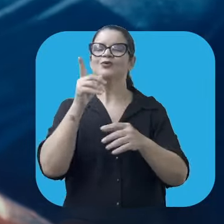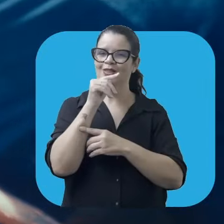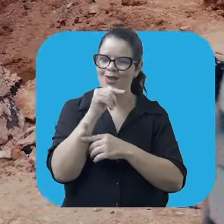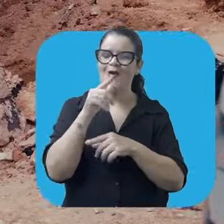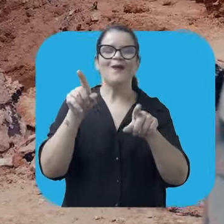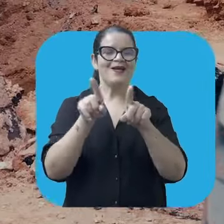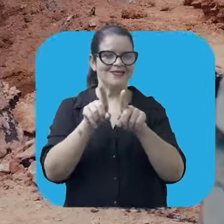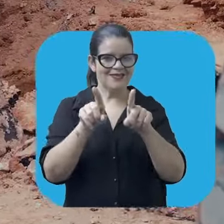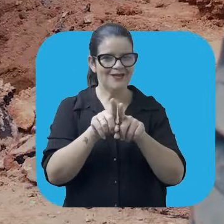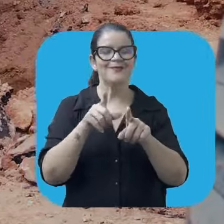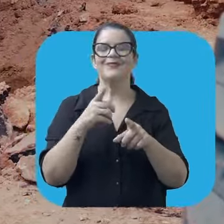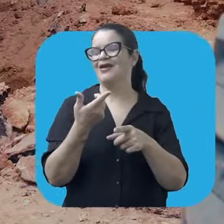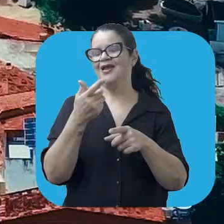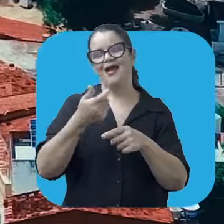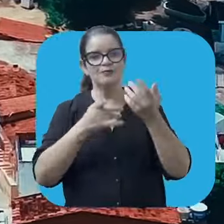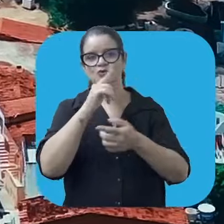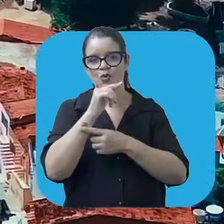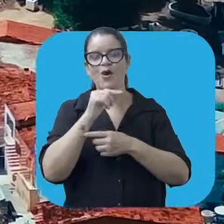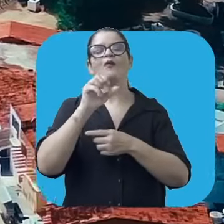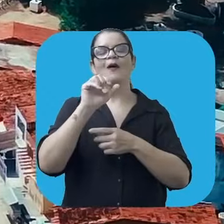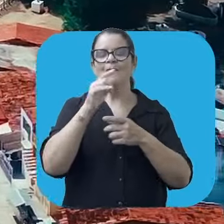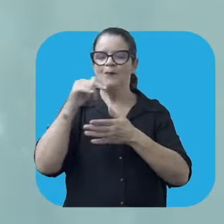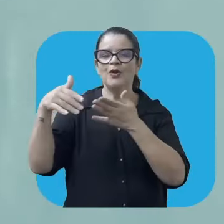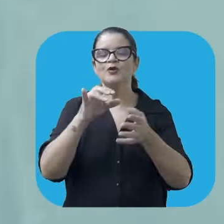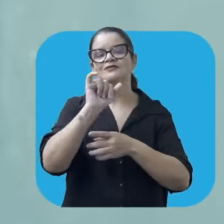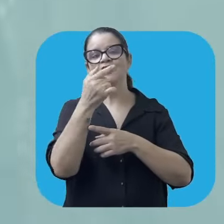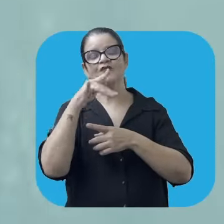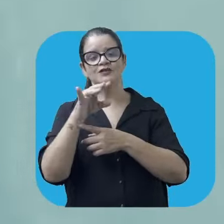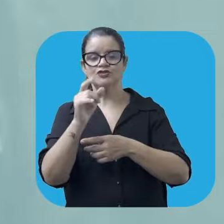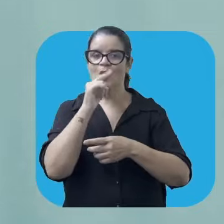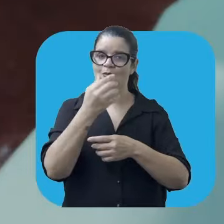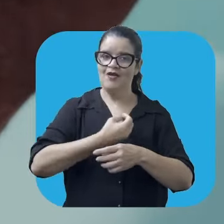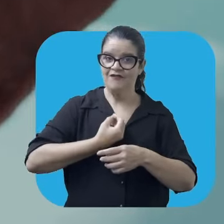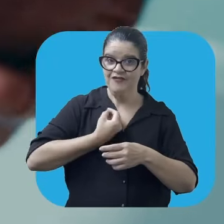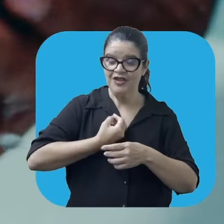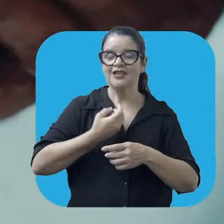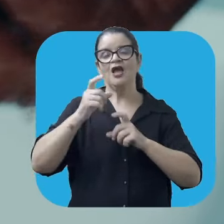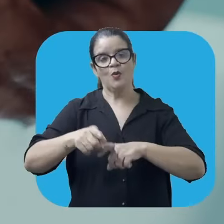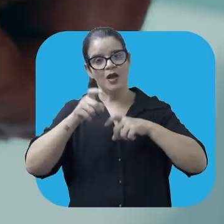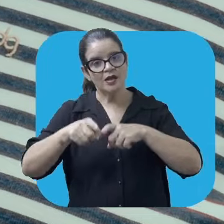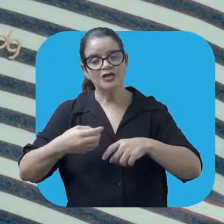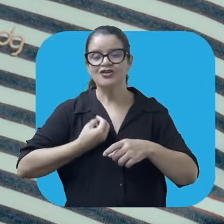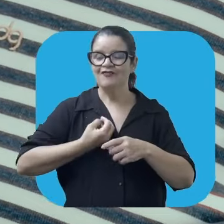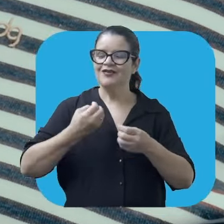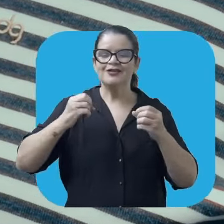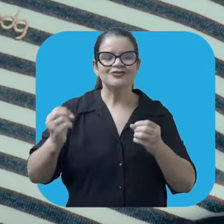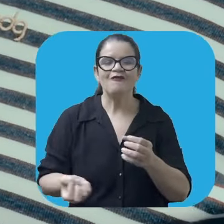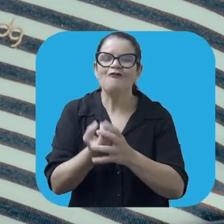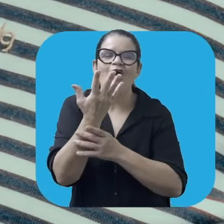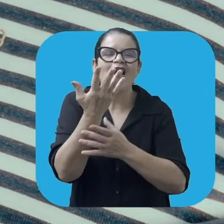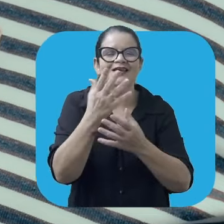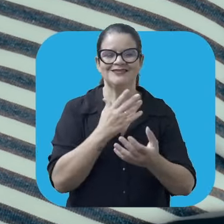e vai totalizar 68 municípios atendidos com águas do Rio São Francisco. A água é vida e no Agreste